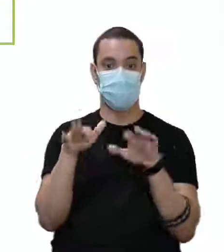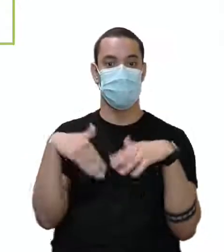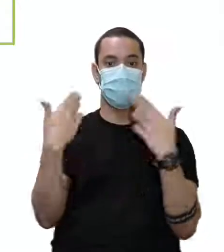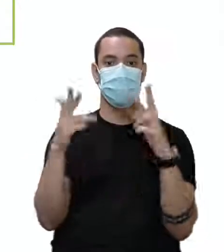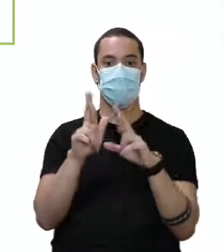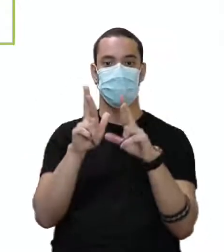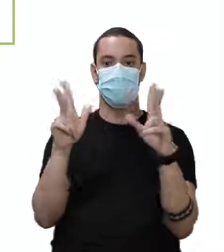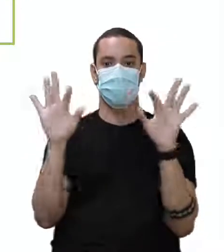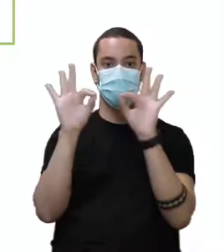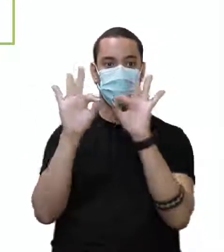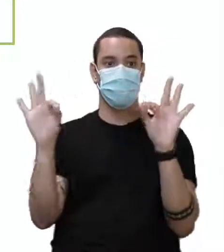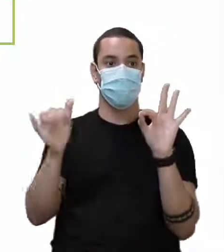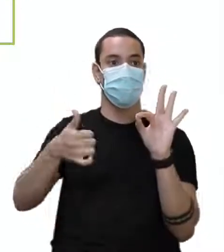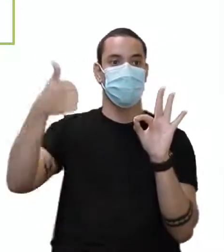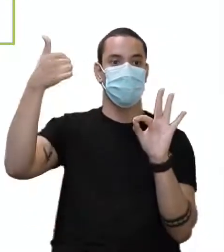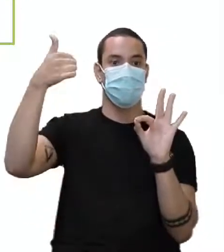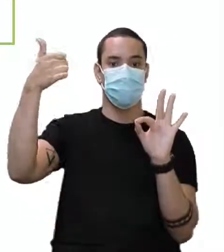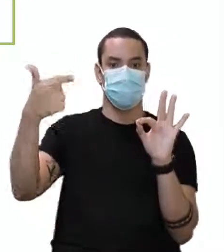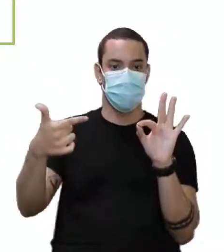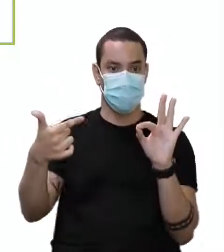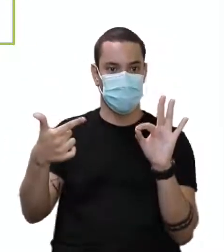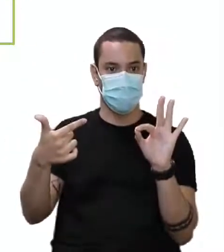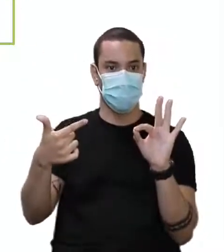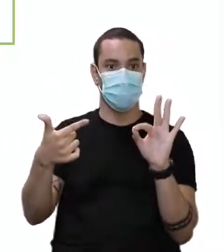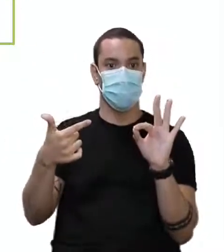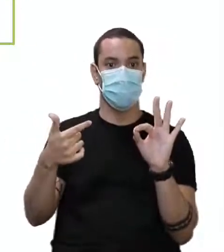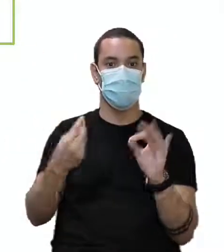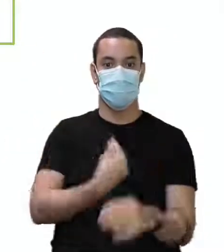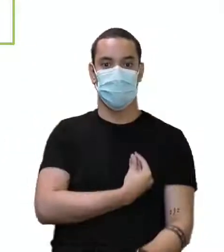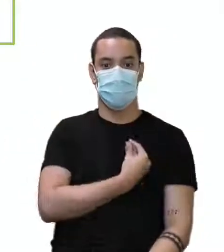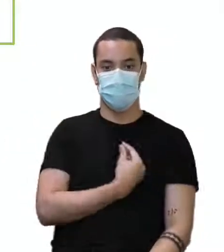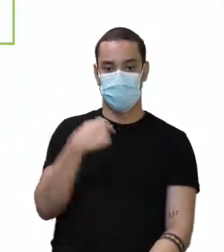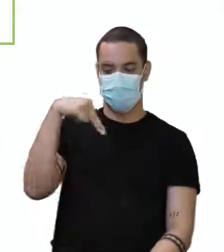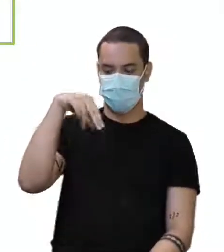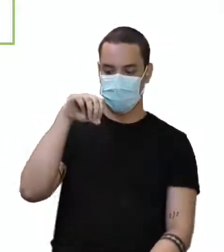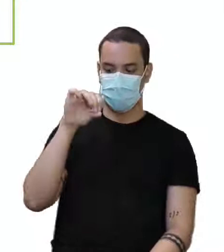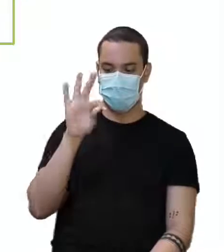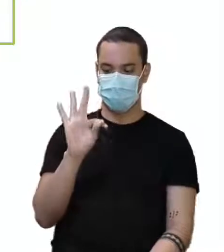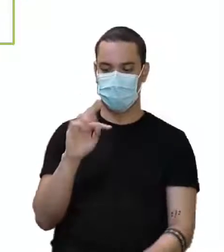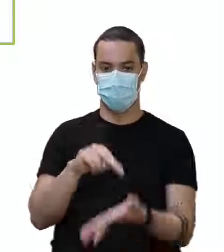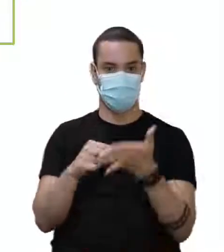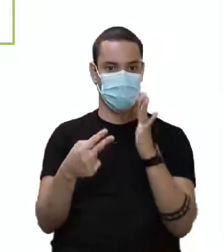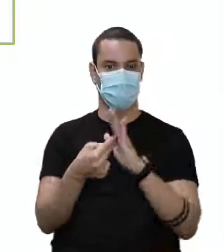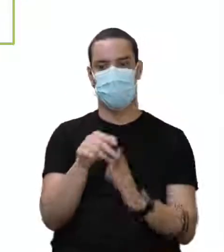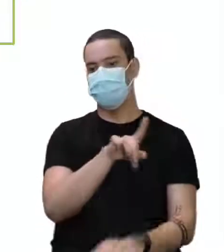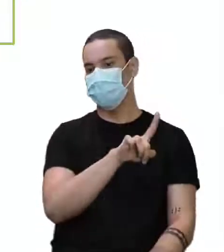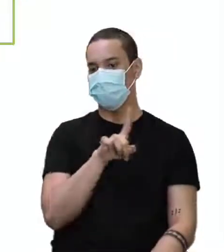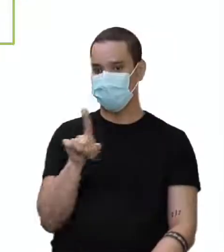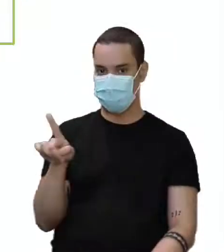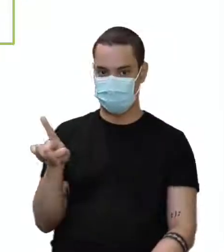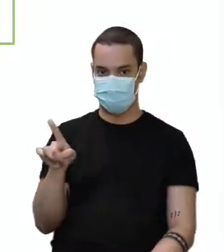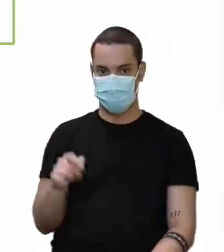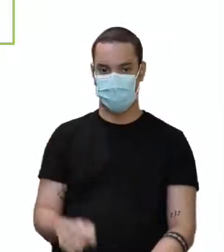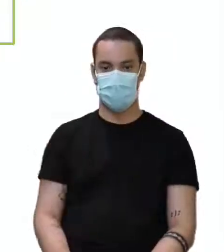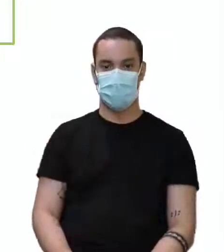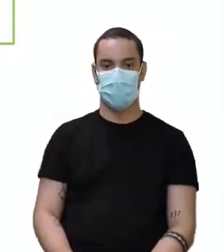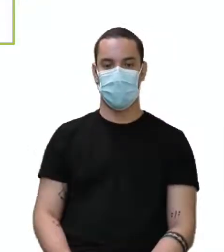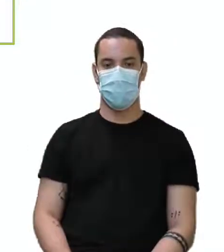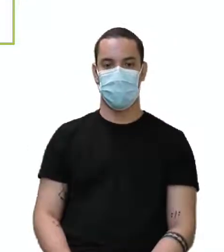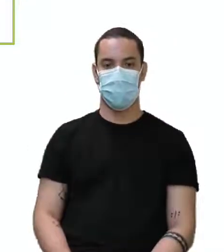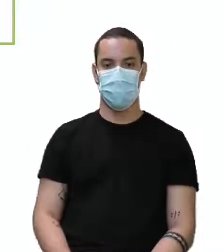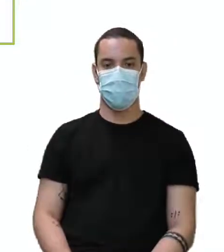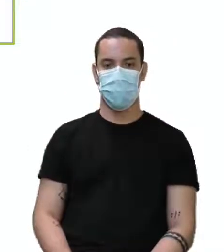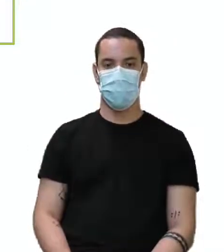é a diferença dessa frase por lá de cima? A diferença é a presença do not, que é a negação. Eu não nego com aquele